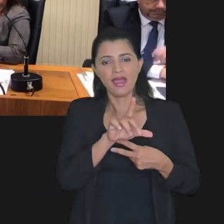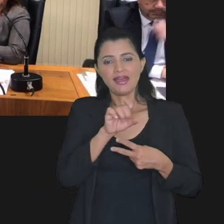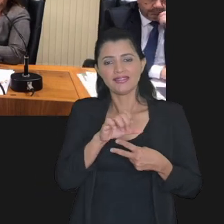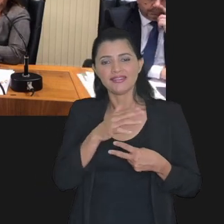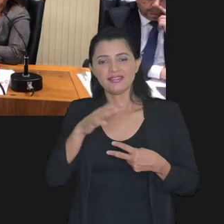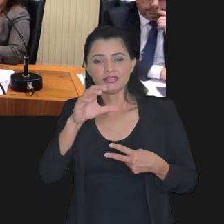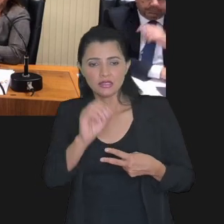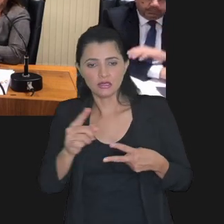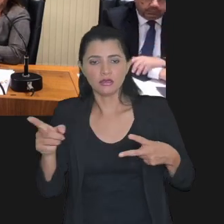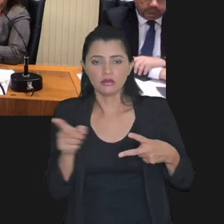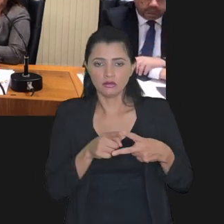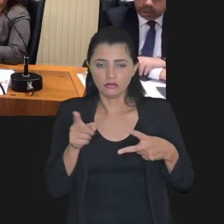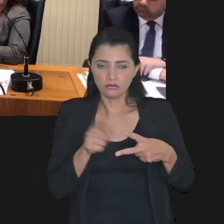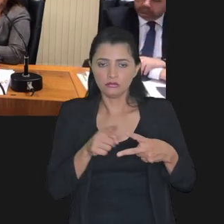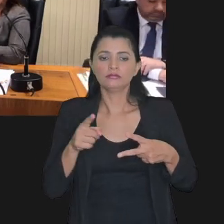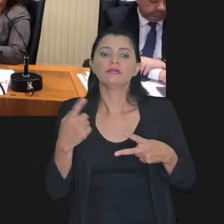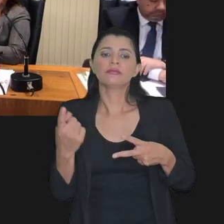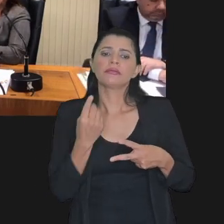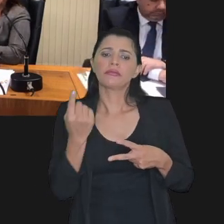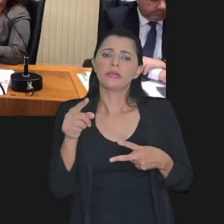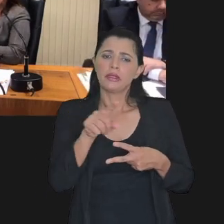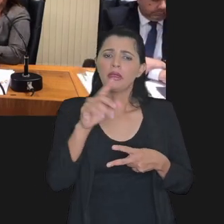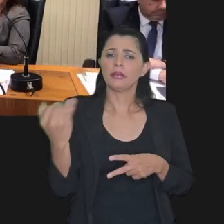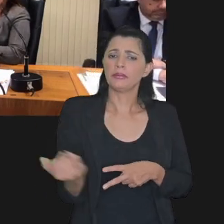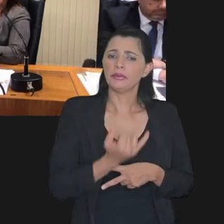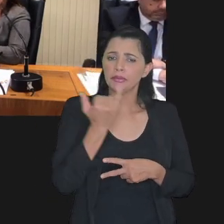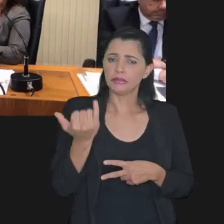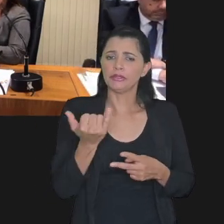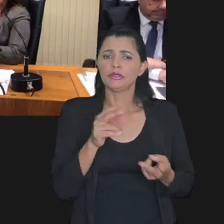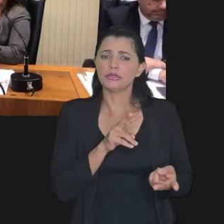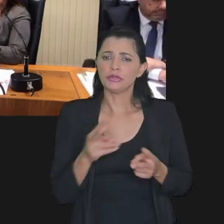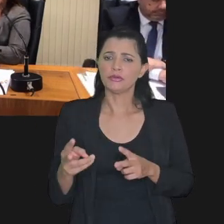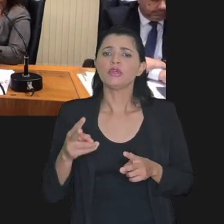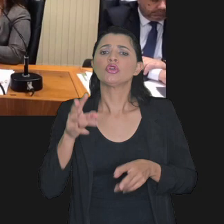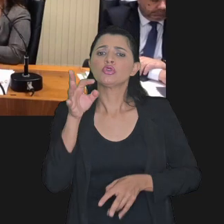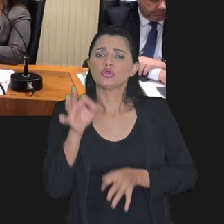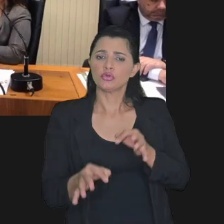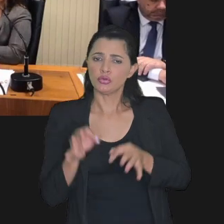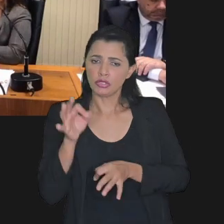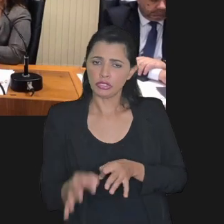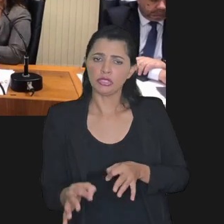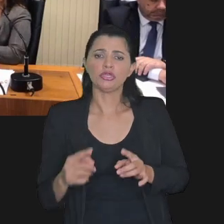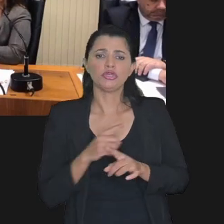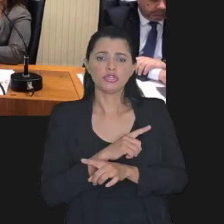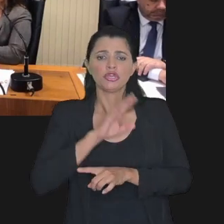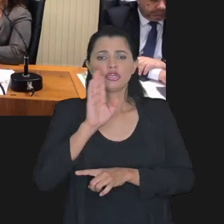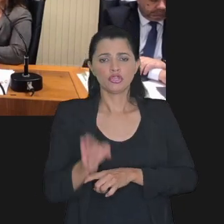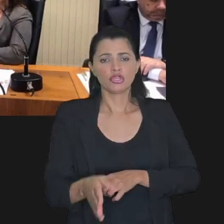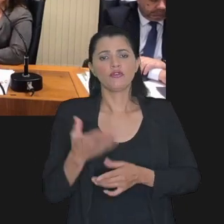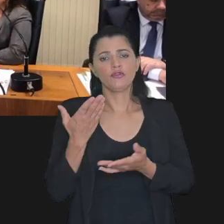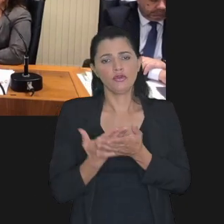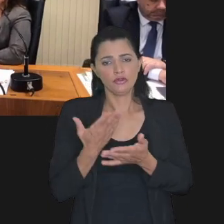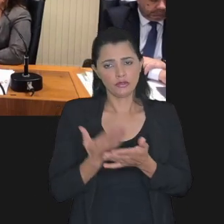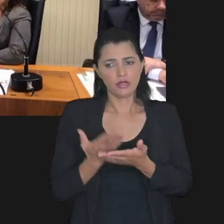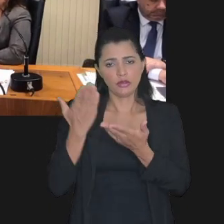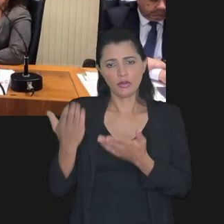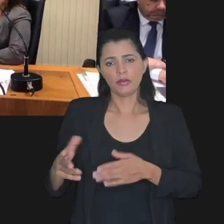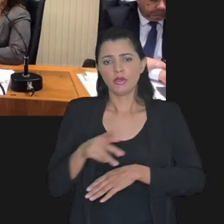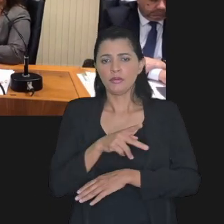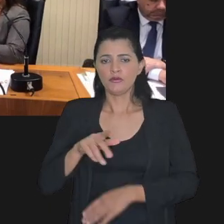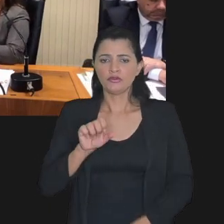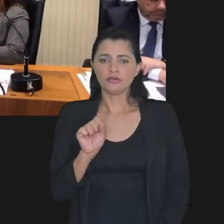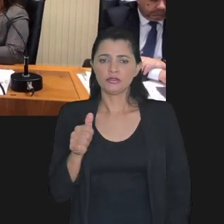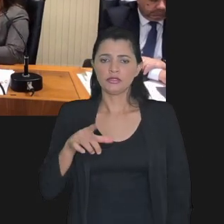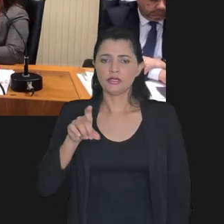transação de adesão do contencioso tributário de relevante e disseminada a controvérsia jurídica, que já foi abordada de uma forma satisfatória